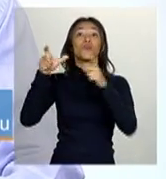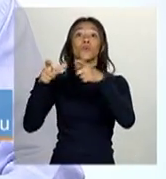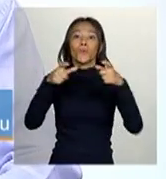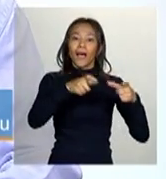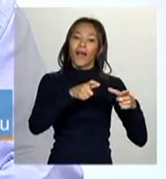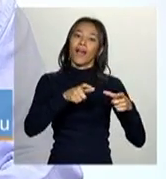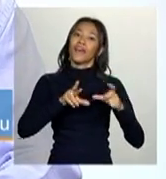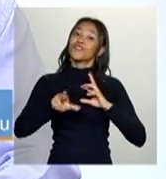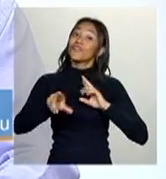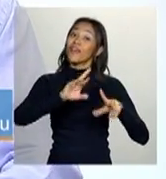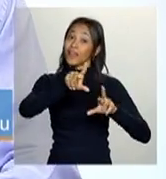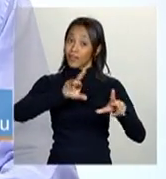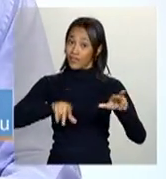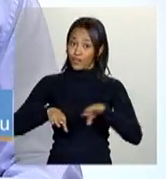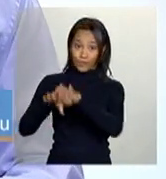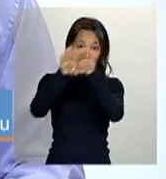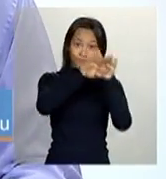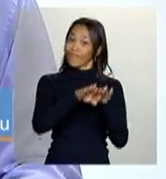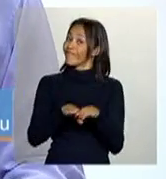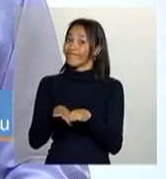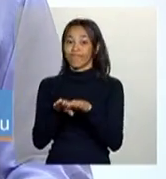ela é muito específica. Então, assim,